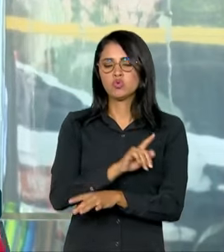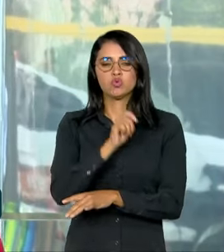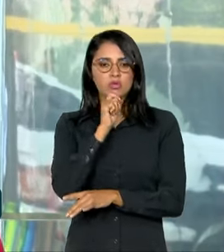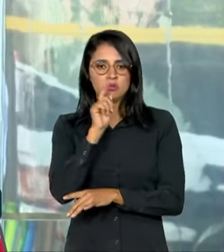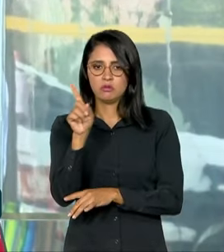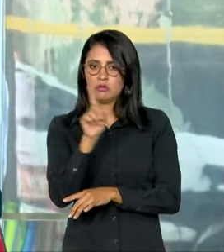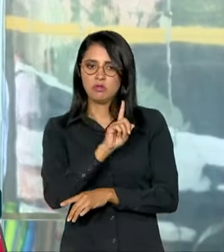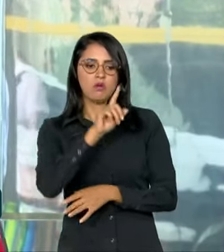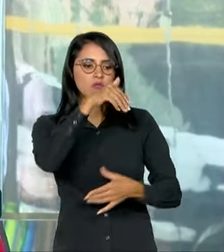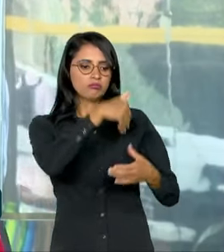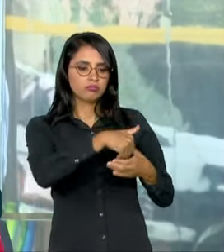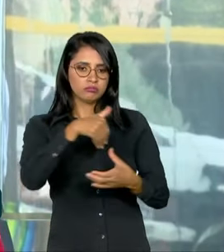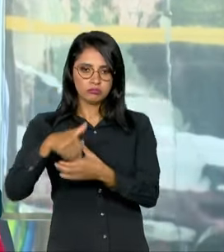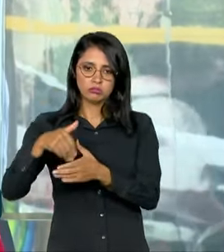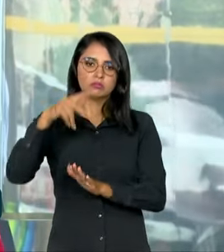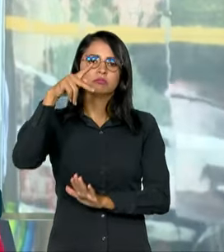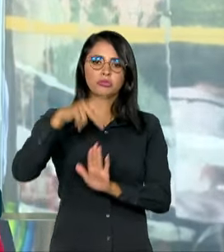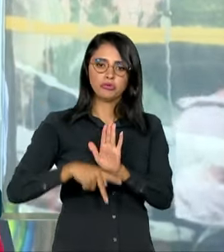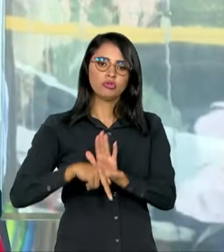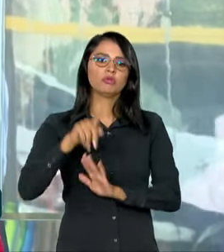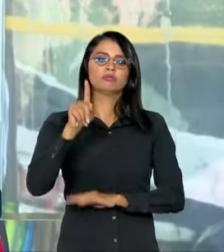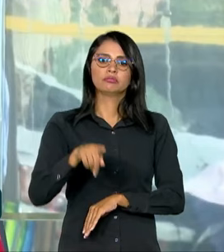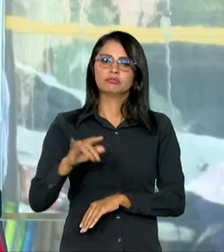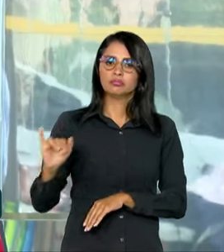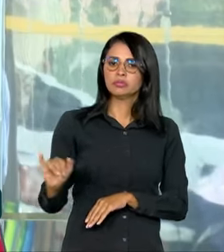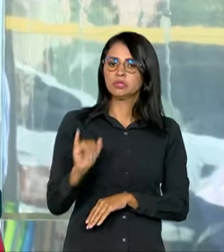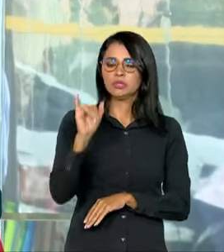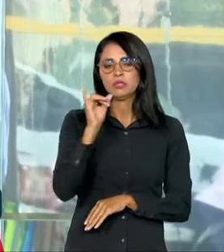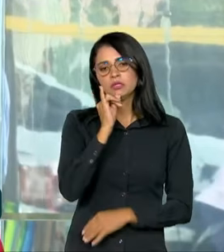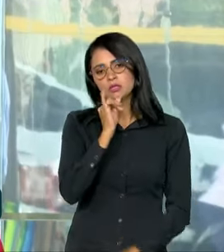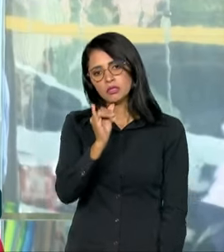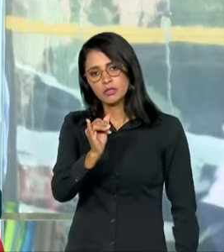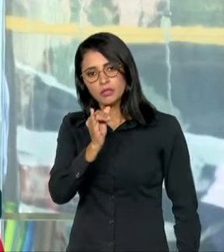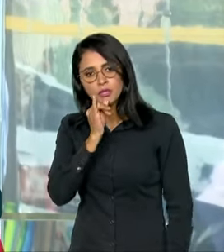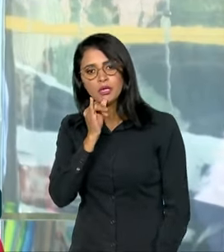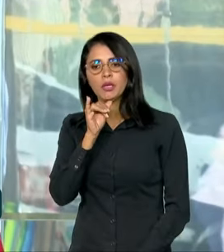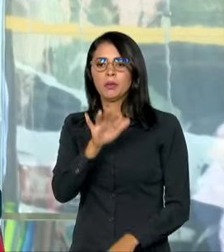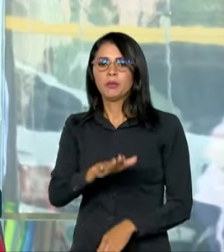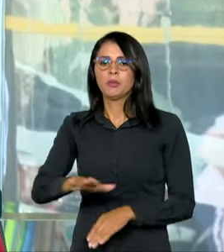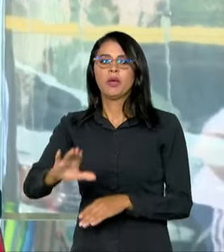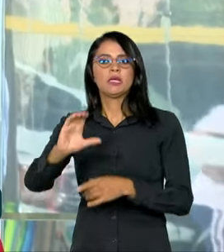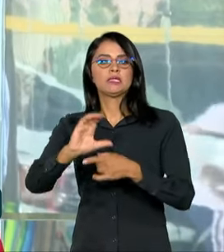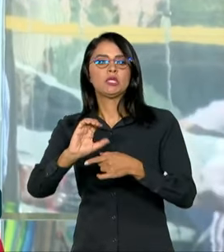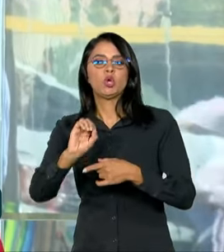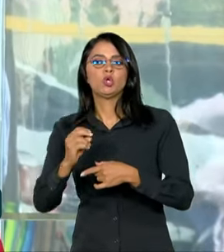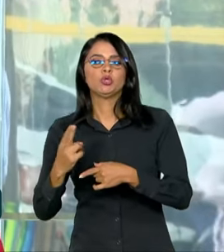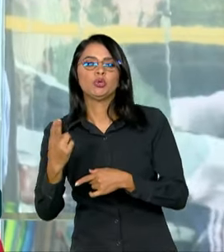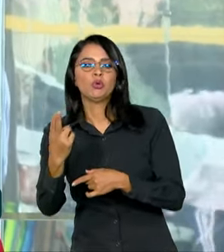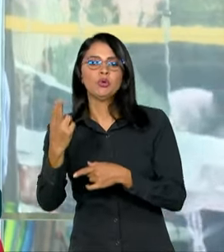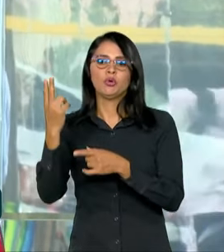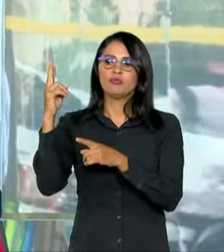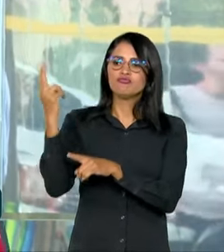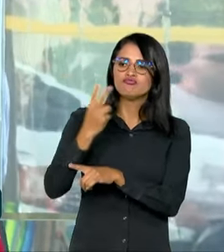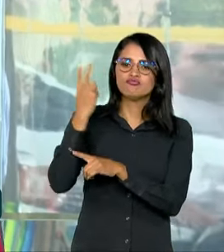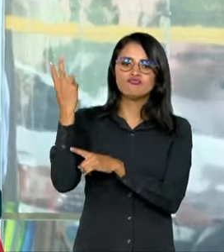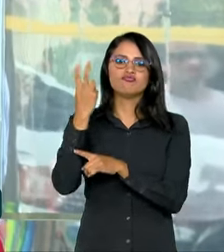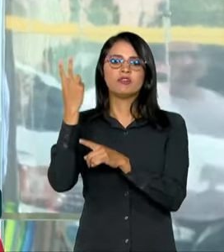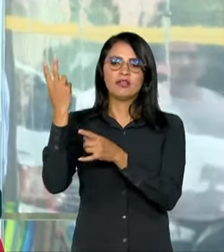votação de projetos importantes, como o mercado de carbono, como eólicas offshore,